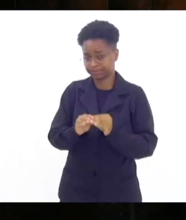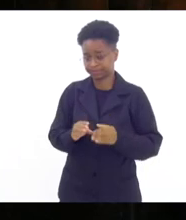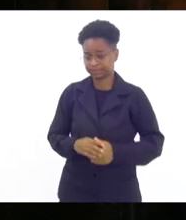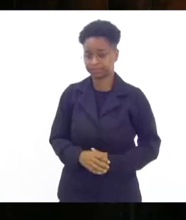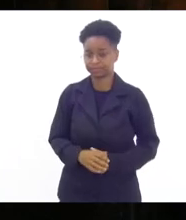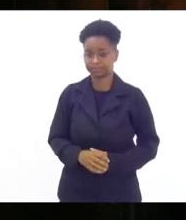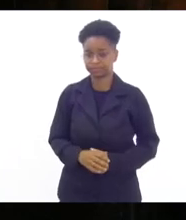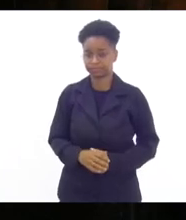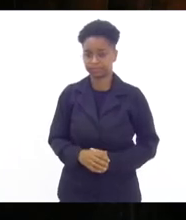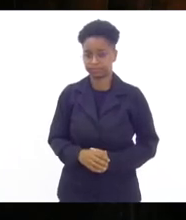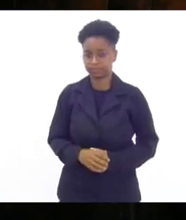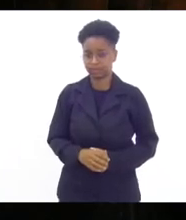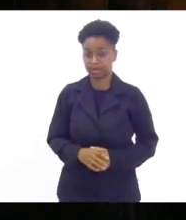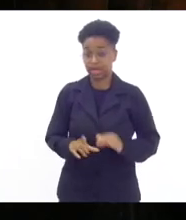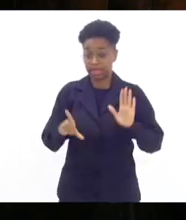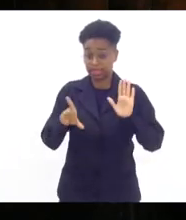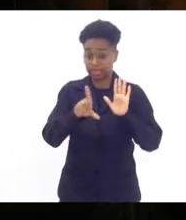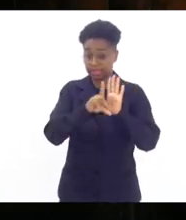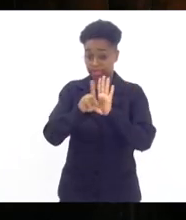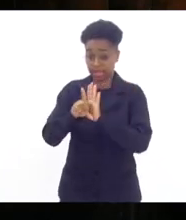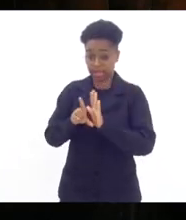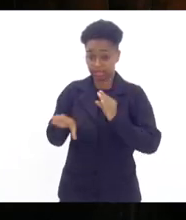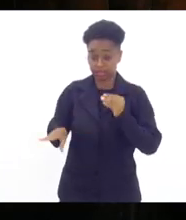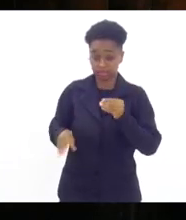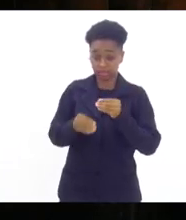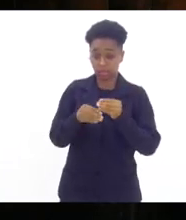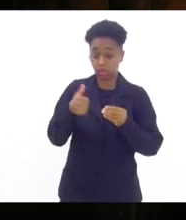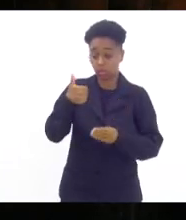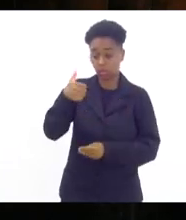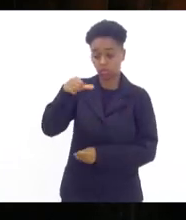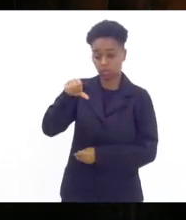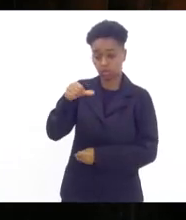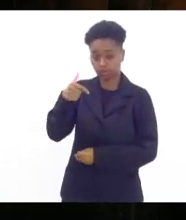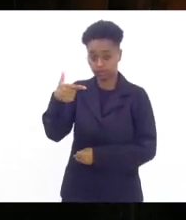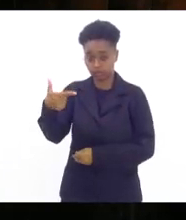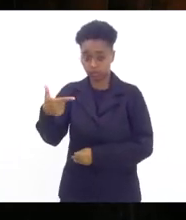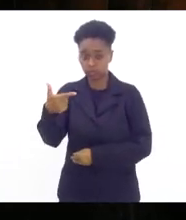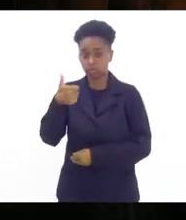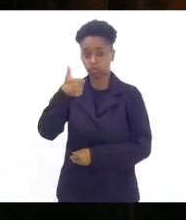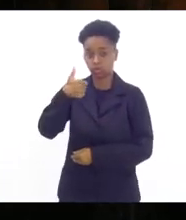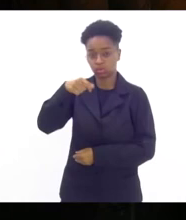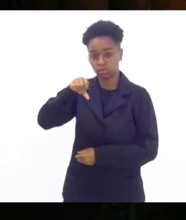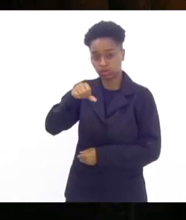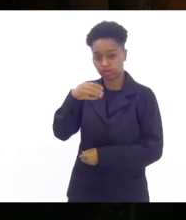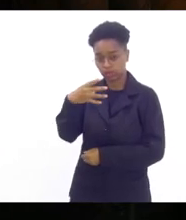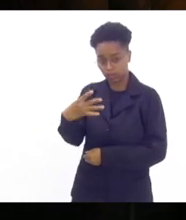as leis complementares 192 e 194